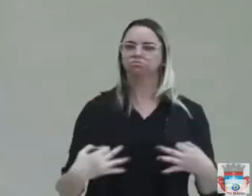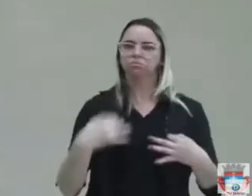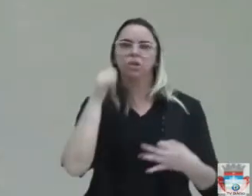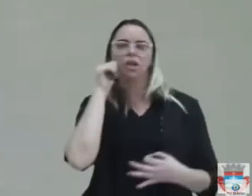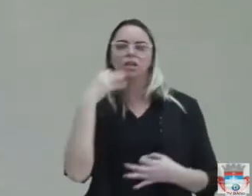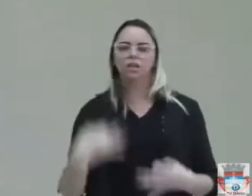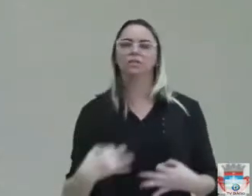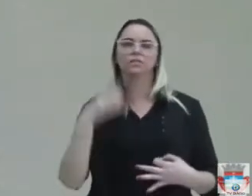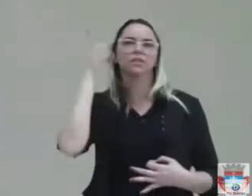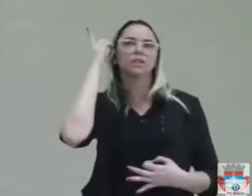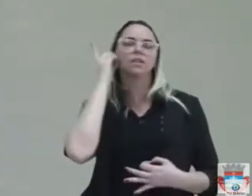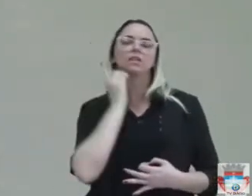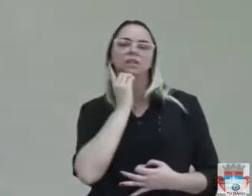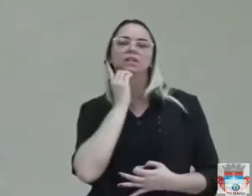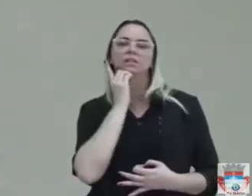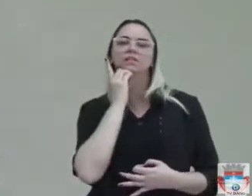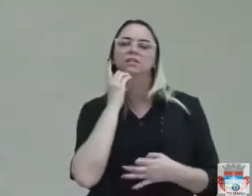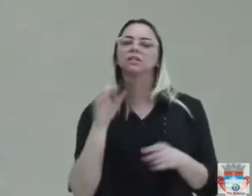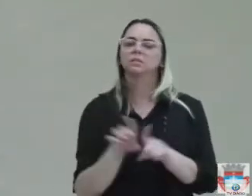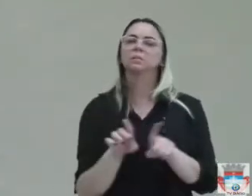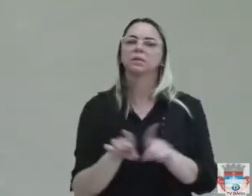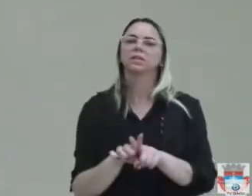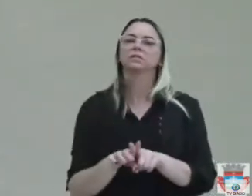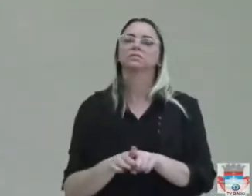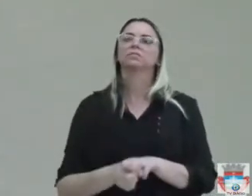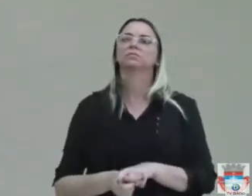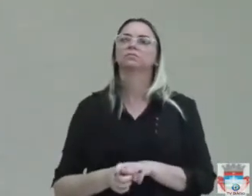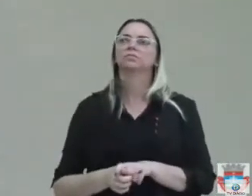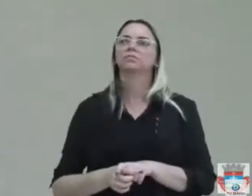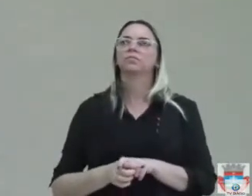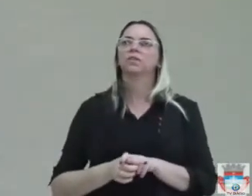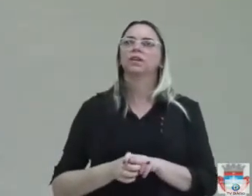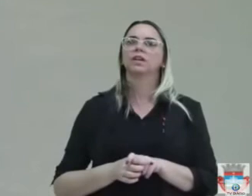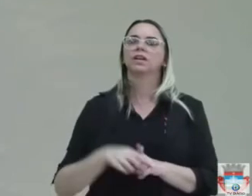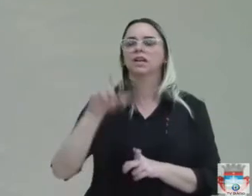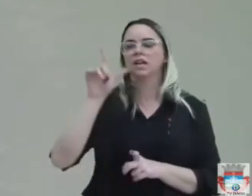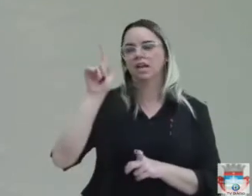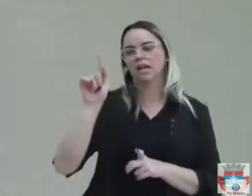Débora Almeida de Luque Ramos meu senador é Guilherme Coelho